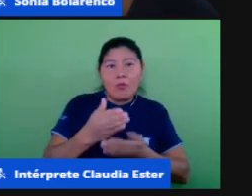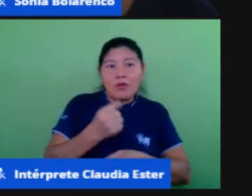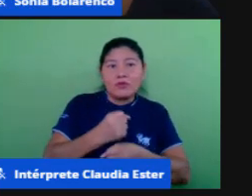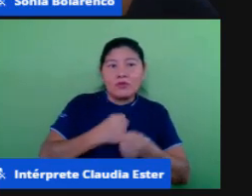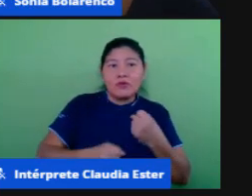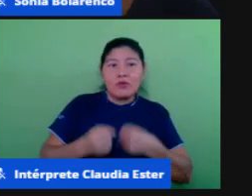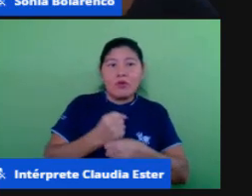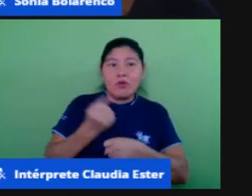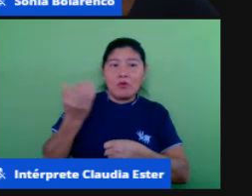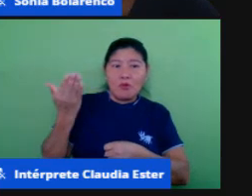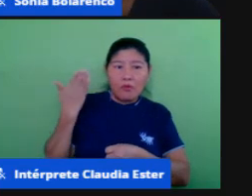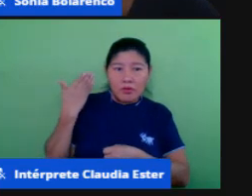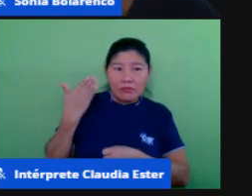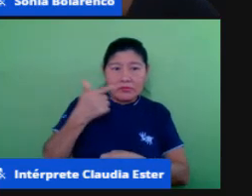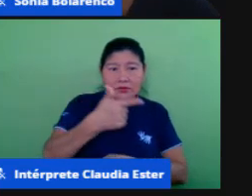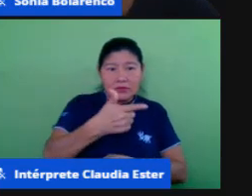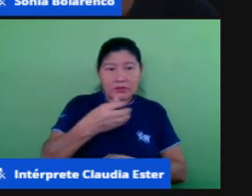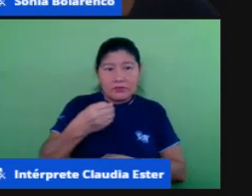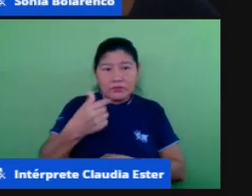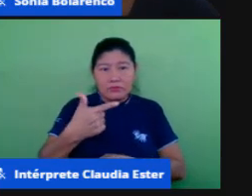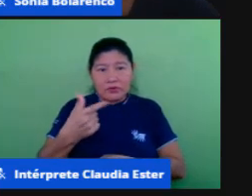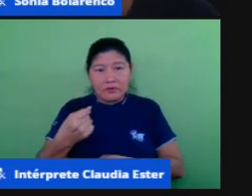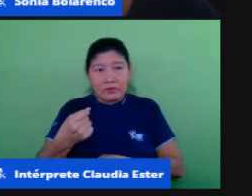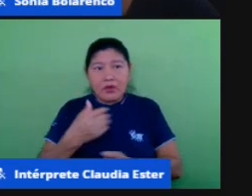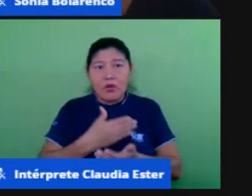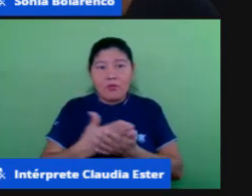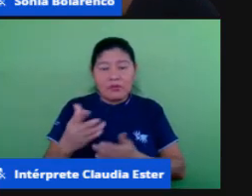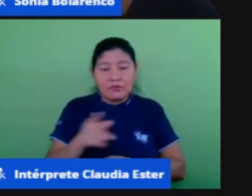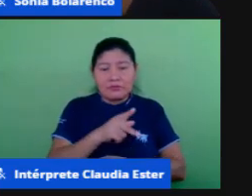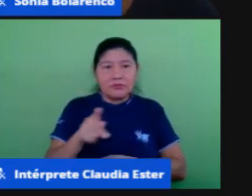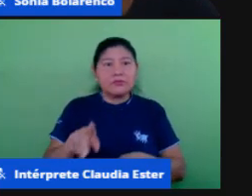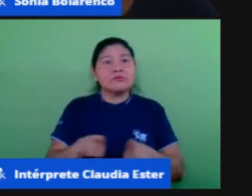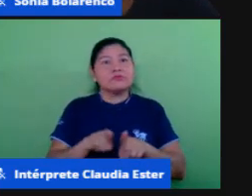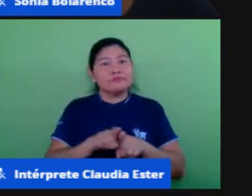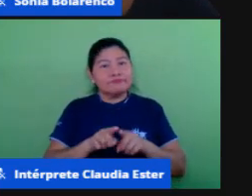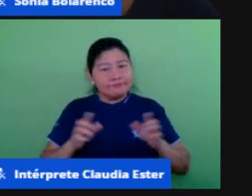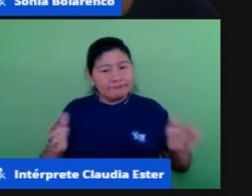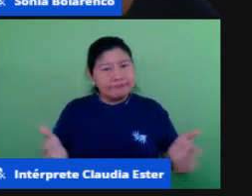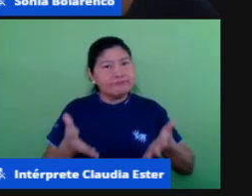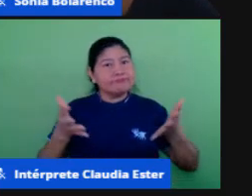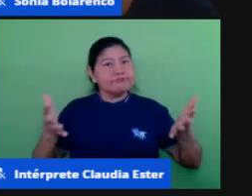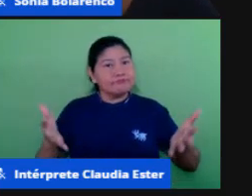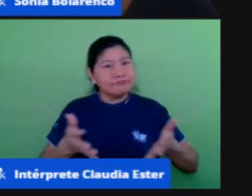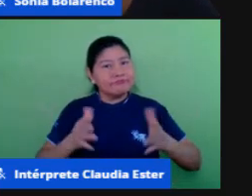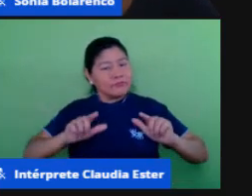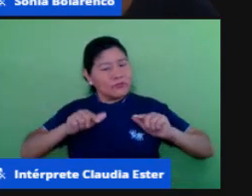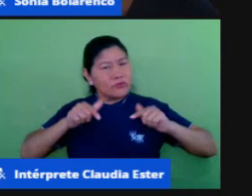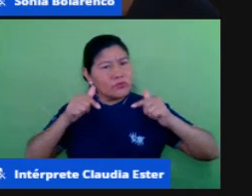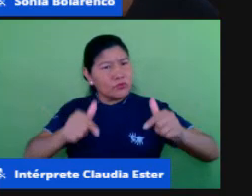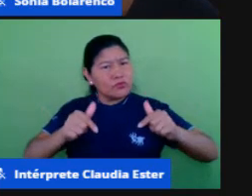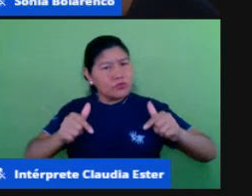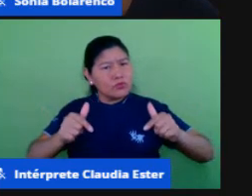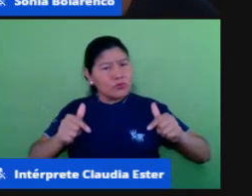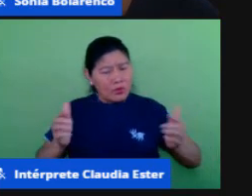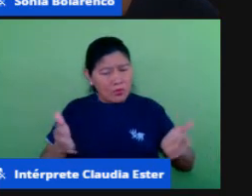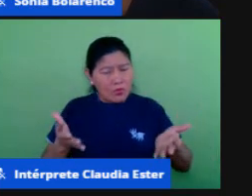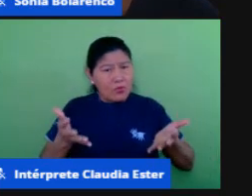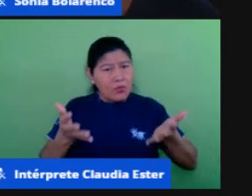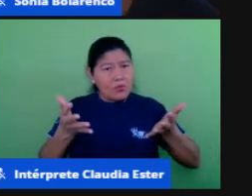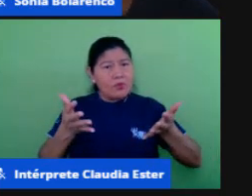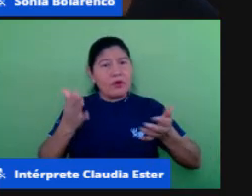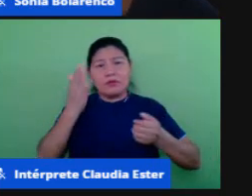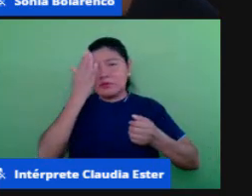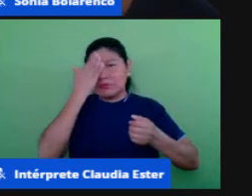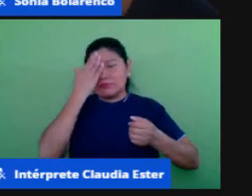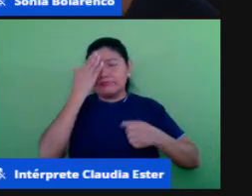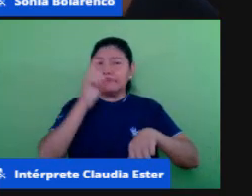a todo mundo indo atrás concluindo não desistir é um momento difícil é